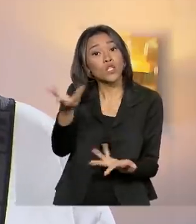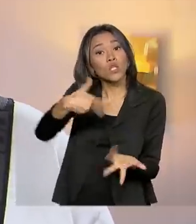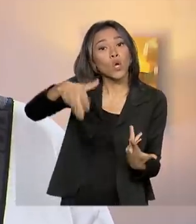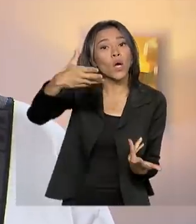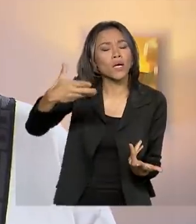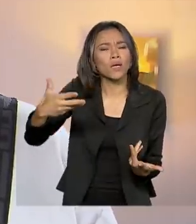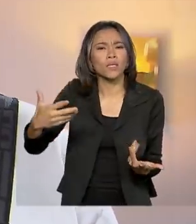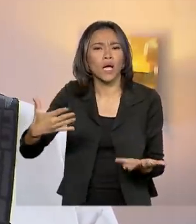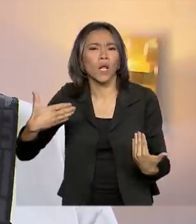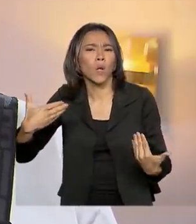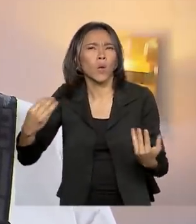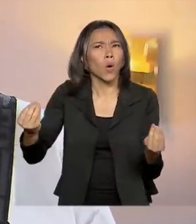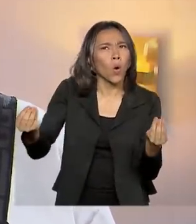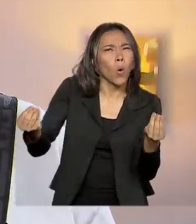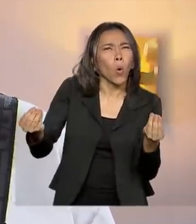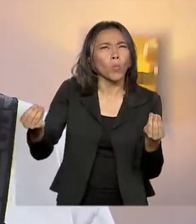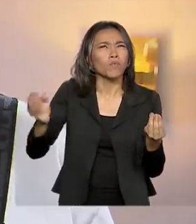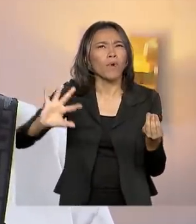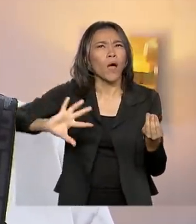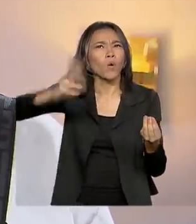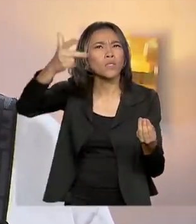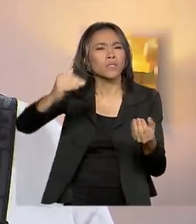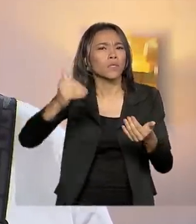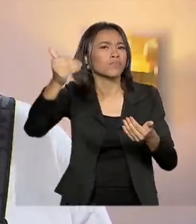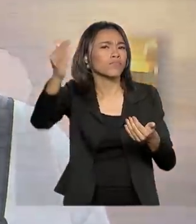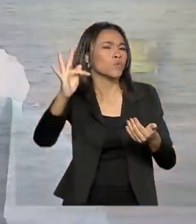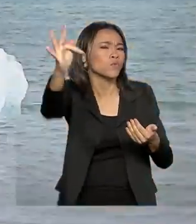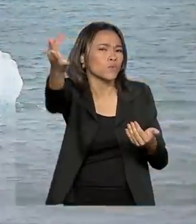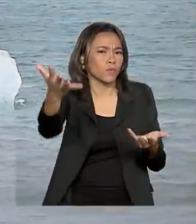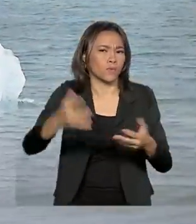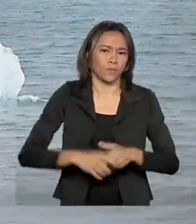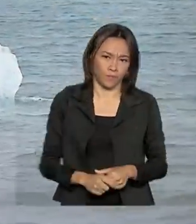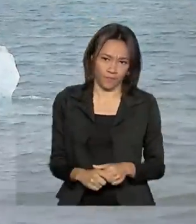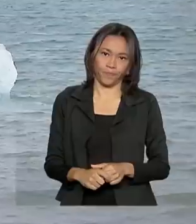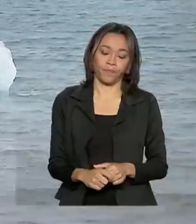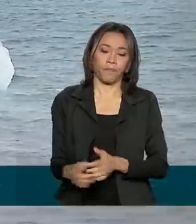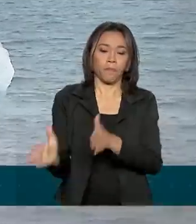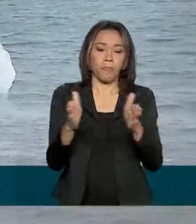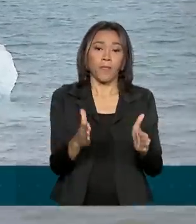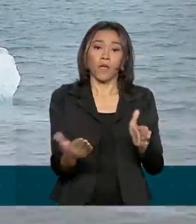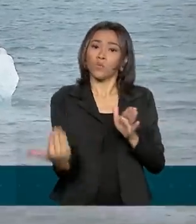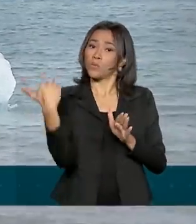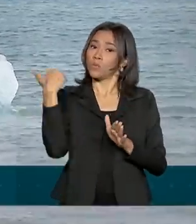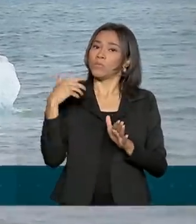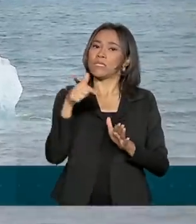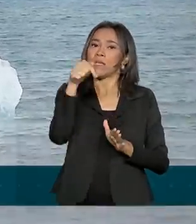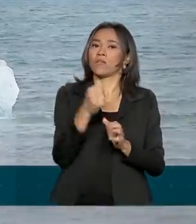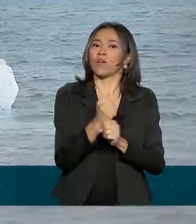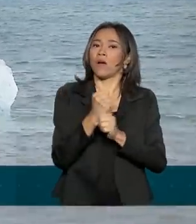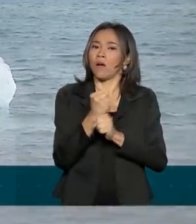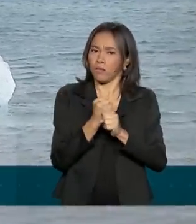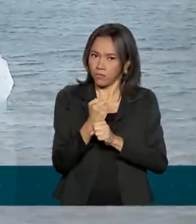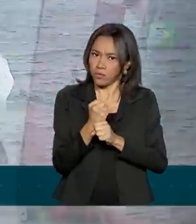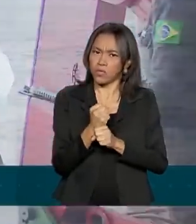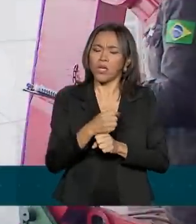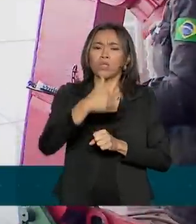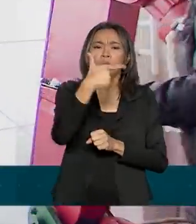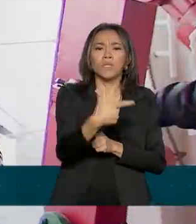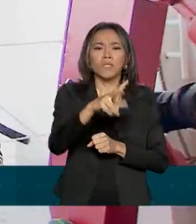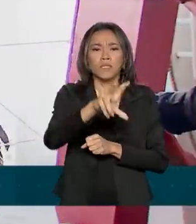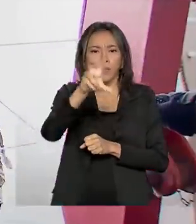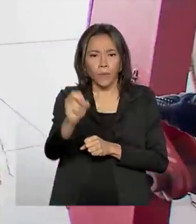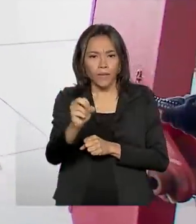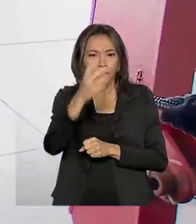para que a gente possa ter uma melhor previsão do que vai ocorrer no futuro. Nos últimos sete anos, 250 cientistas